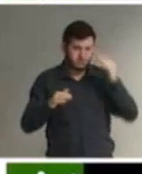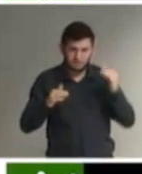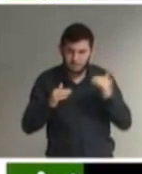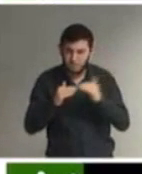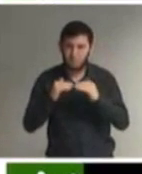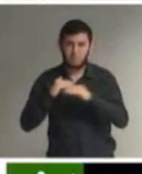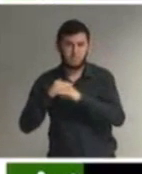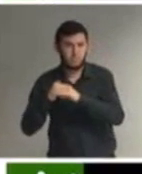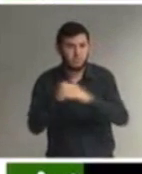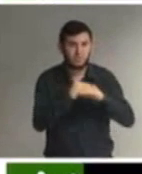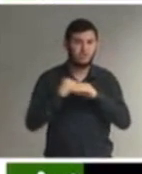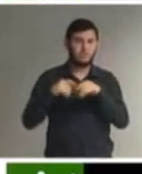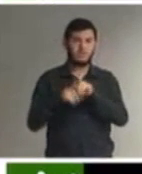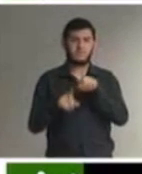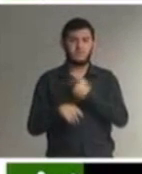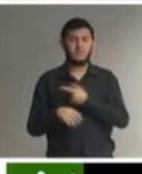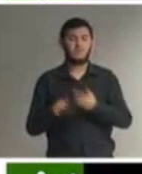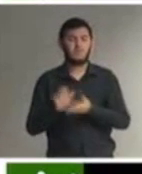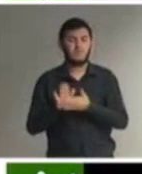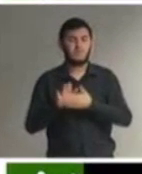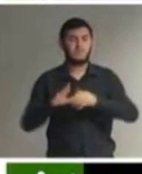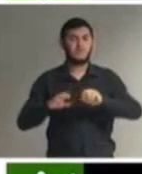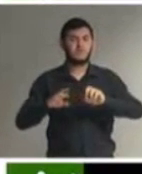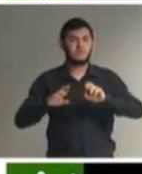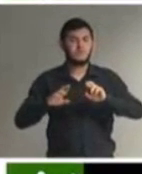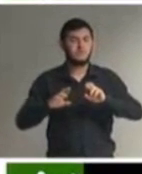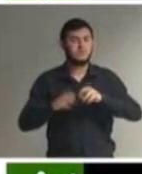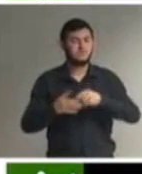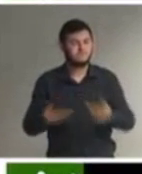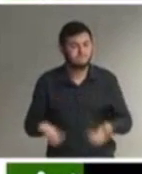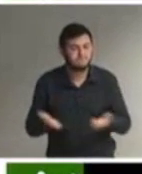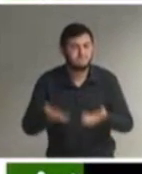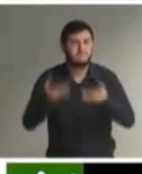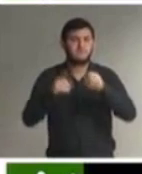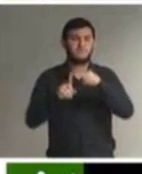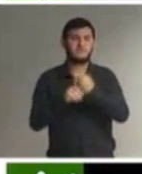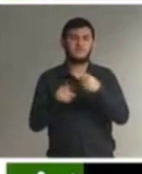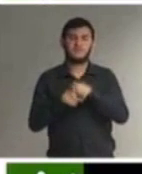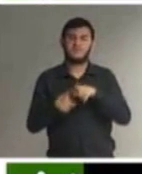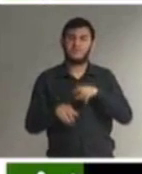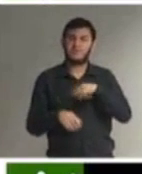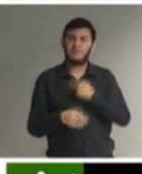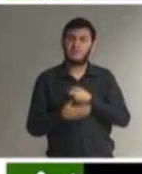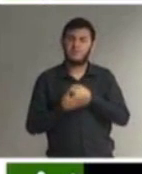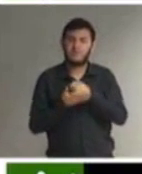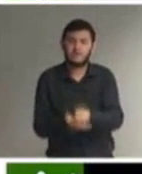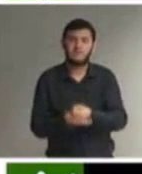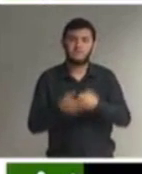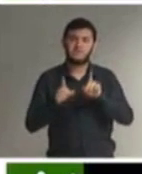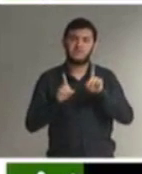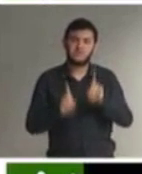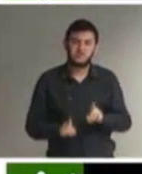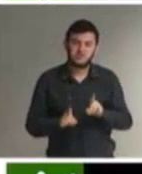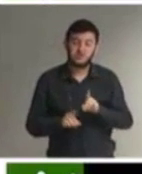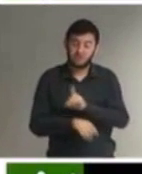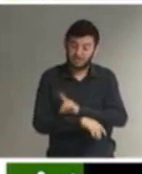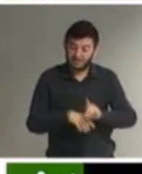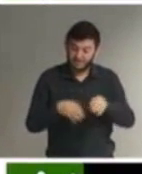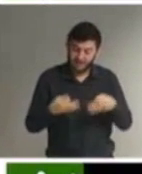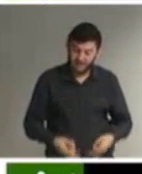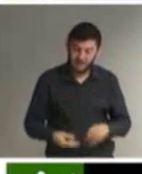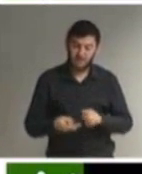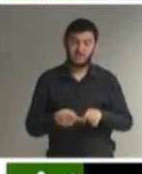realmente para a sociedade e confira dignidade igualdade de oportunidade acessibilidade e inclusão